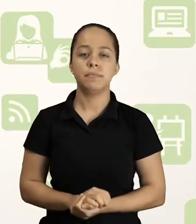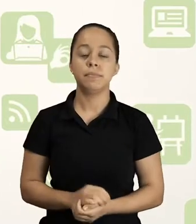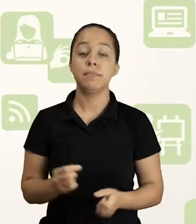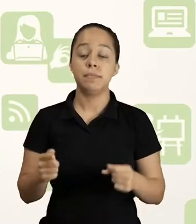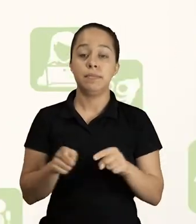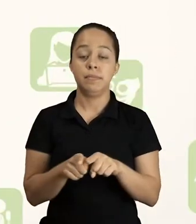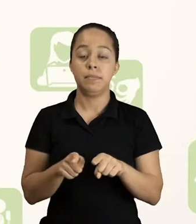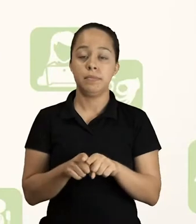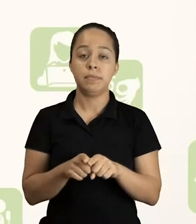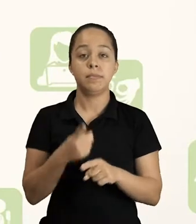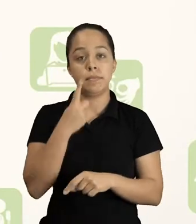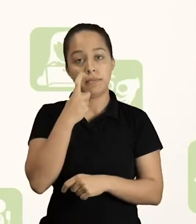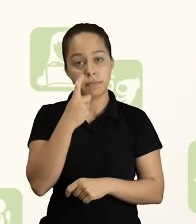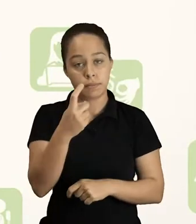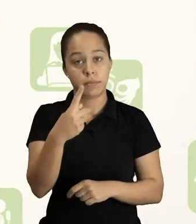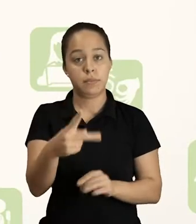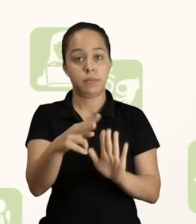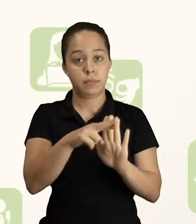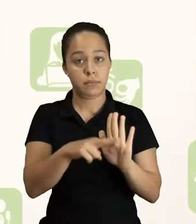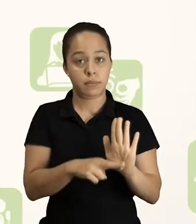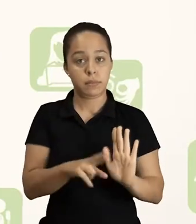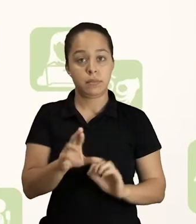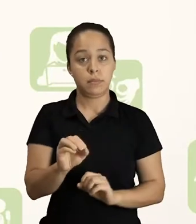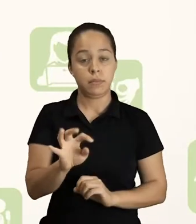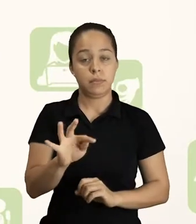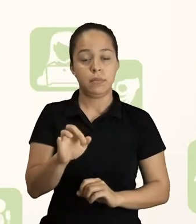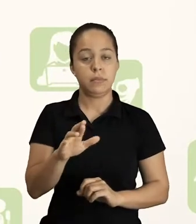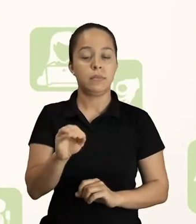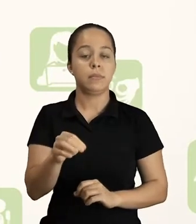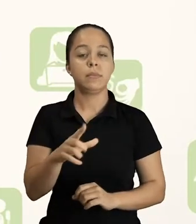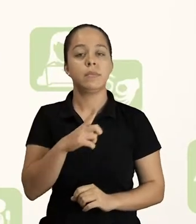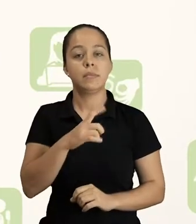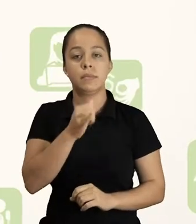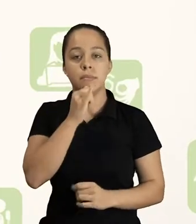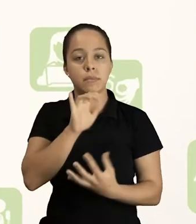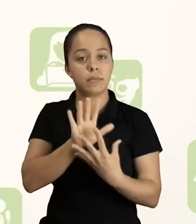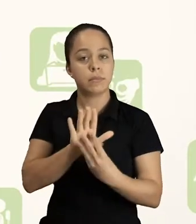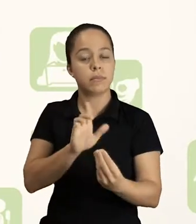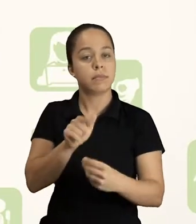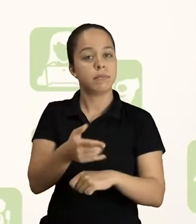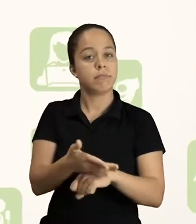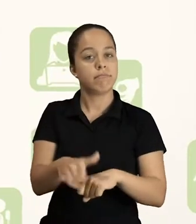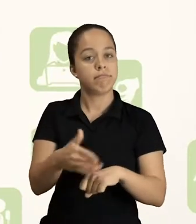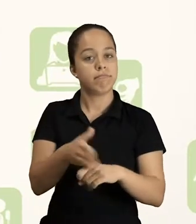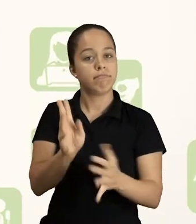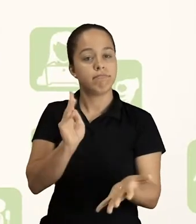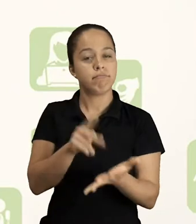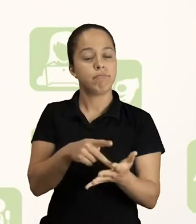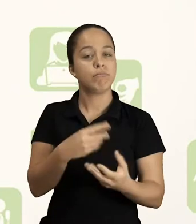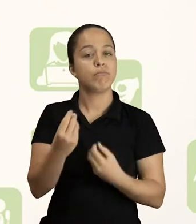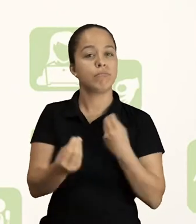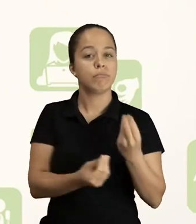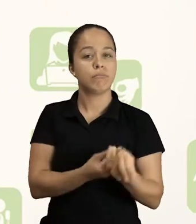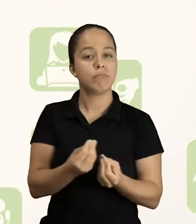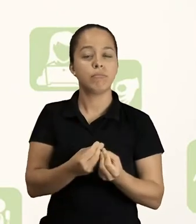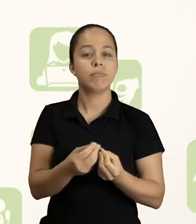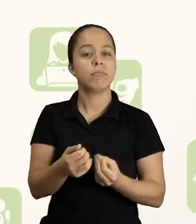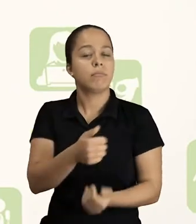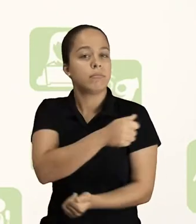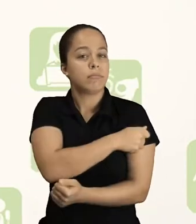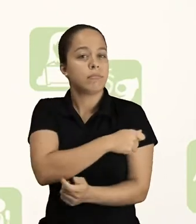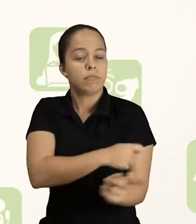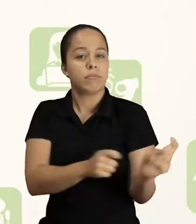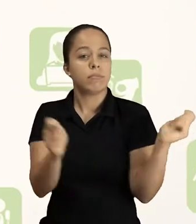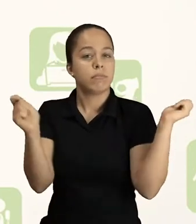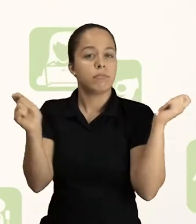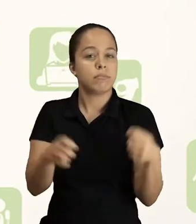conduzirá. É interessante incluir em seu roteiro exemplos práticos que demonstrem para o aluno onde